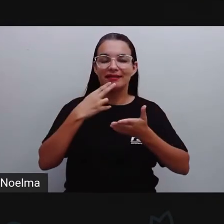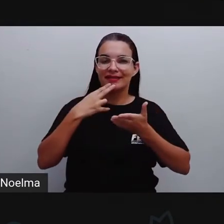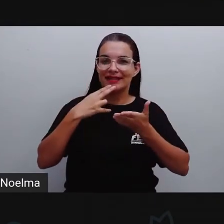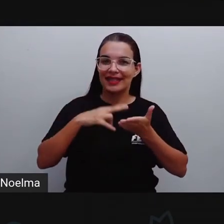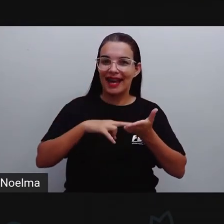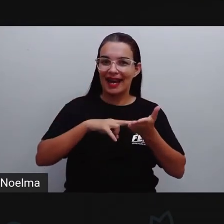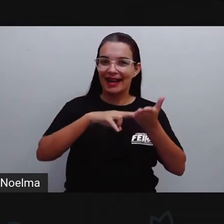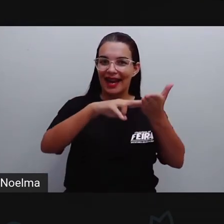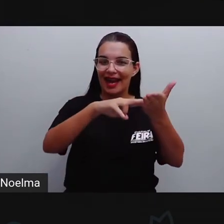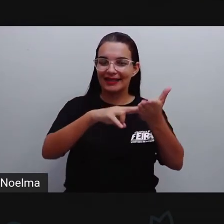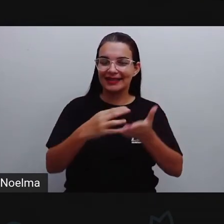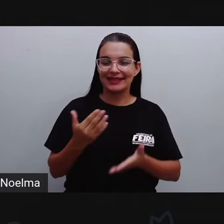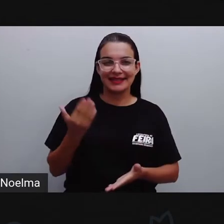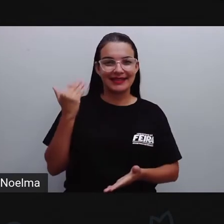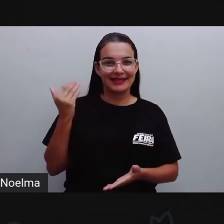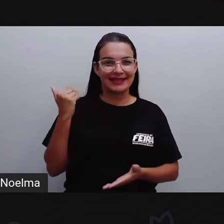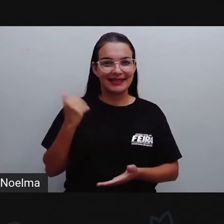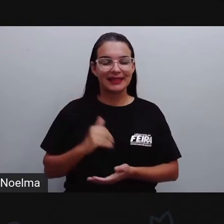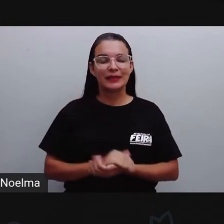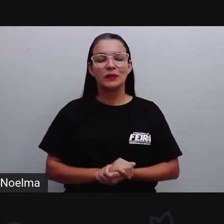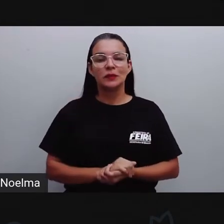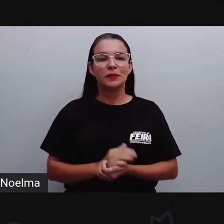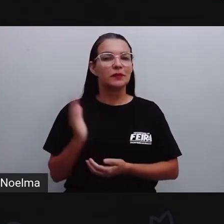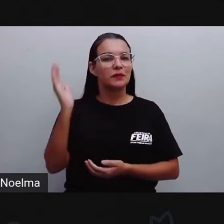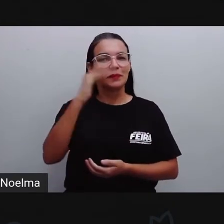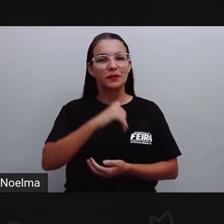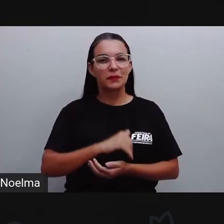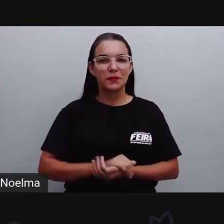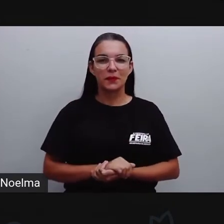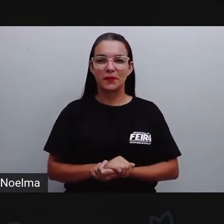no nosso primeiro momento. Vamos para a aula?